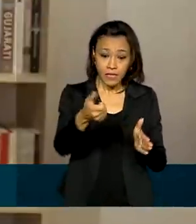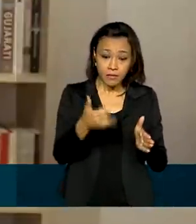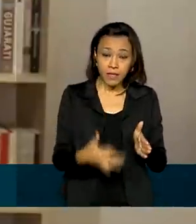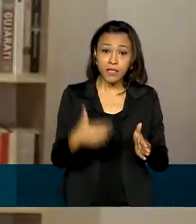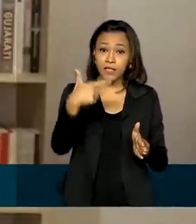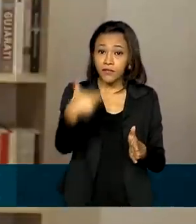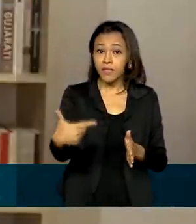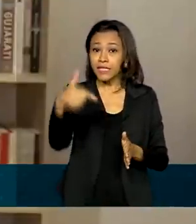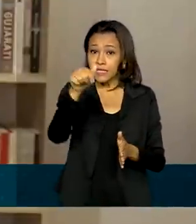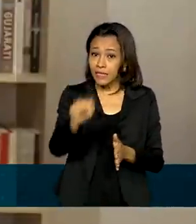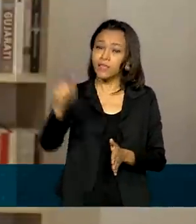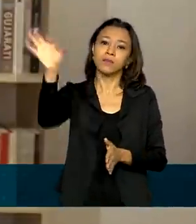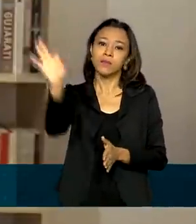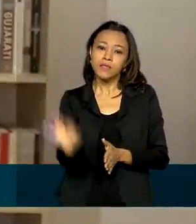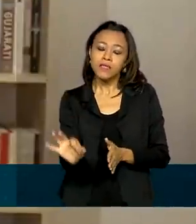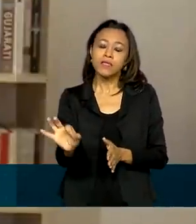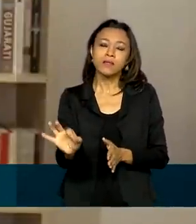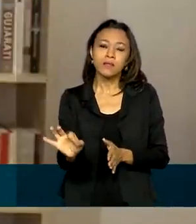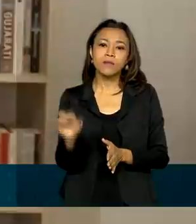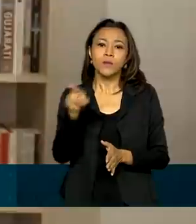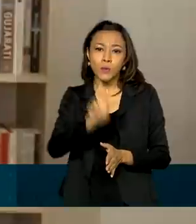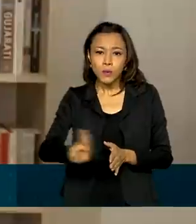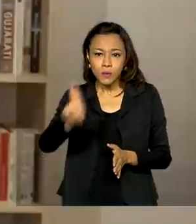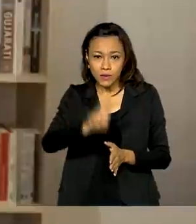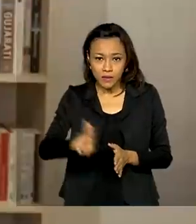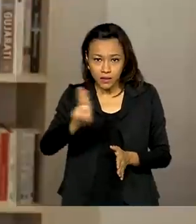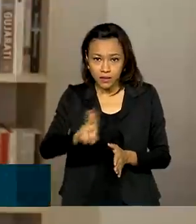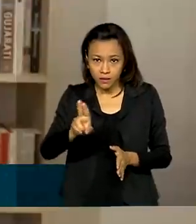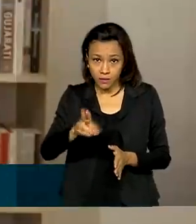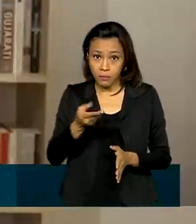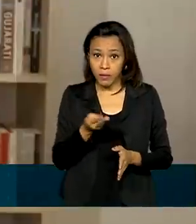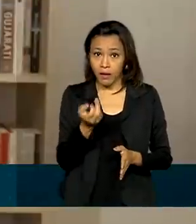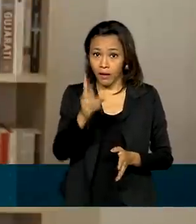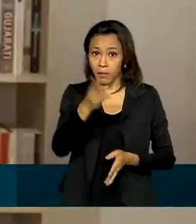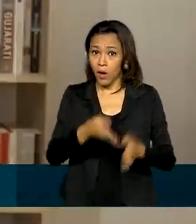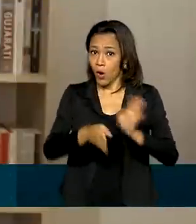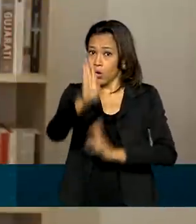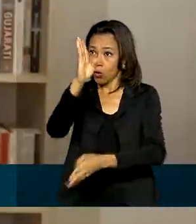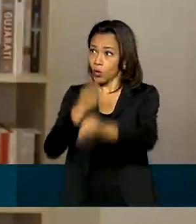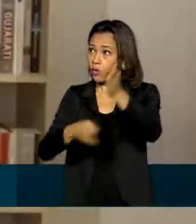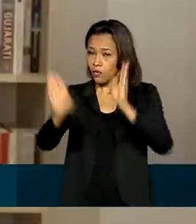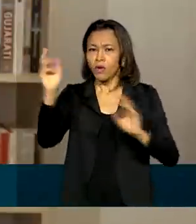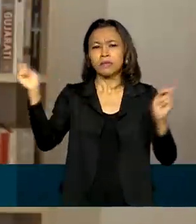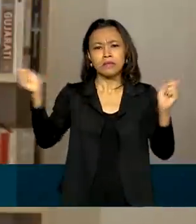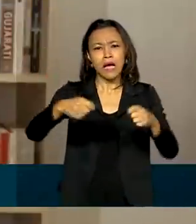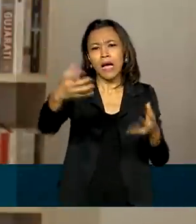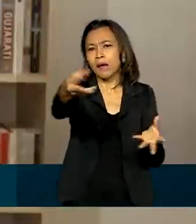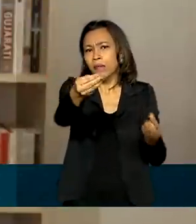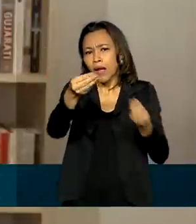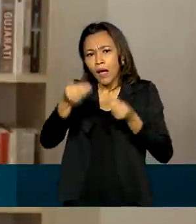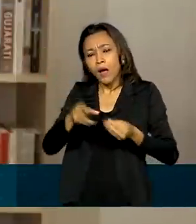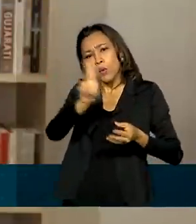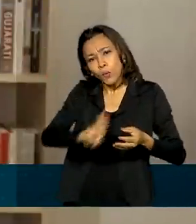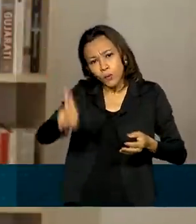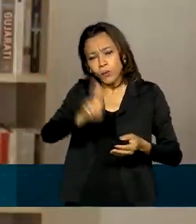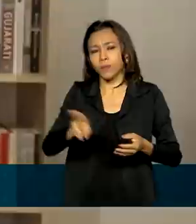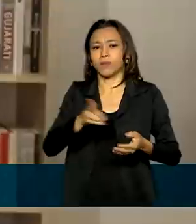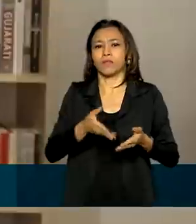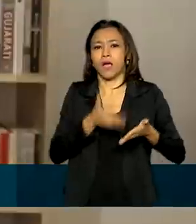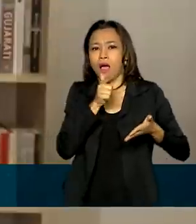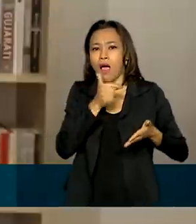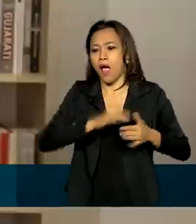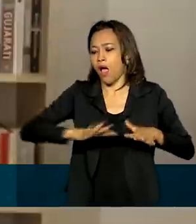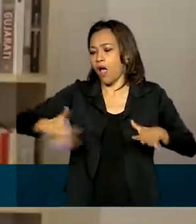do escoamento da produção por rodovias tem capacidade de migrar para a cabotagem, mostrando exatamente